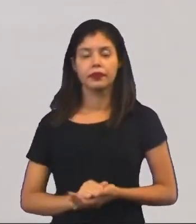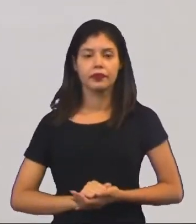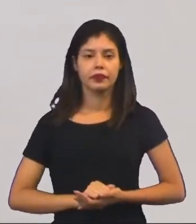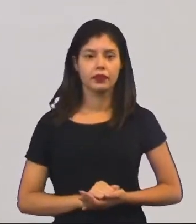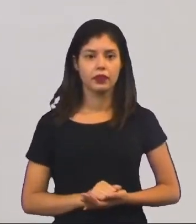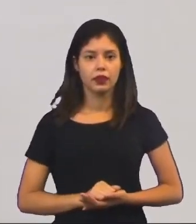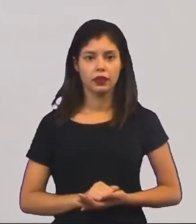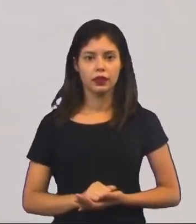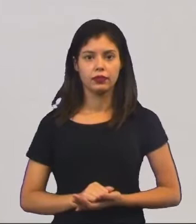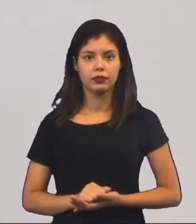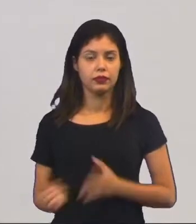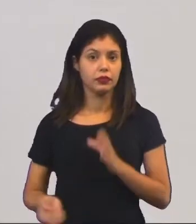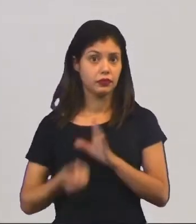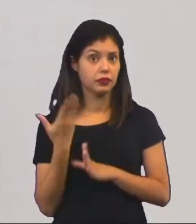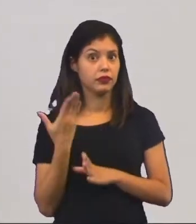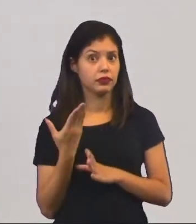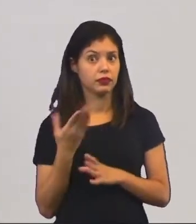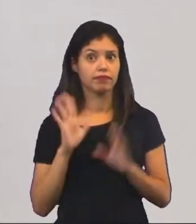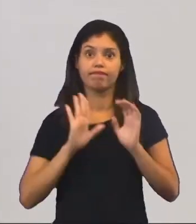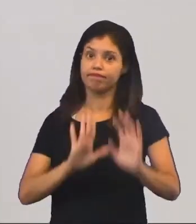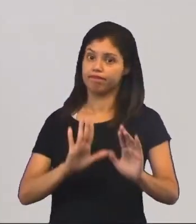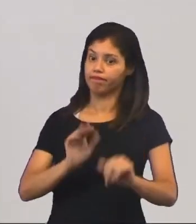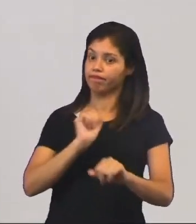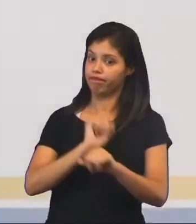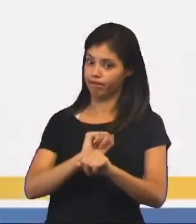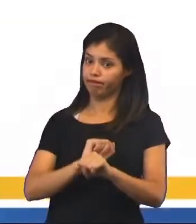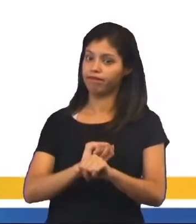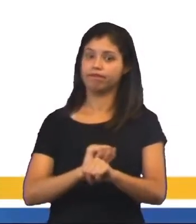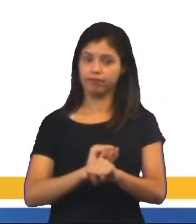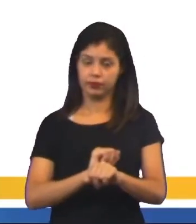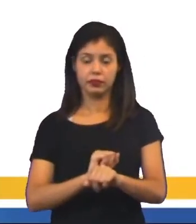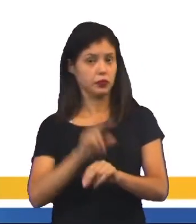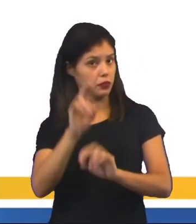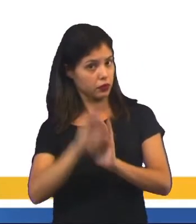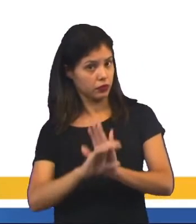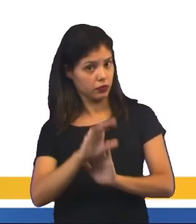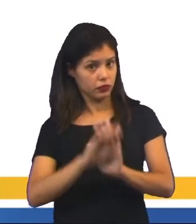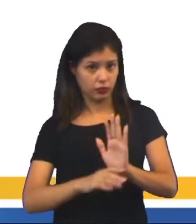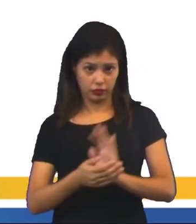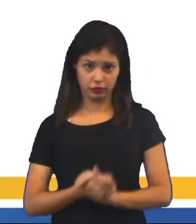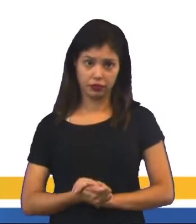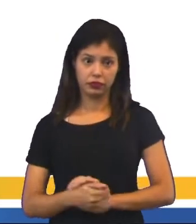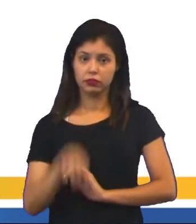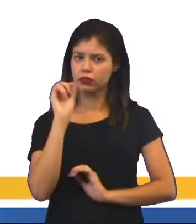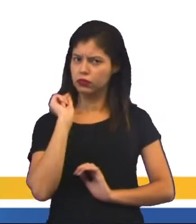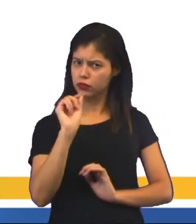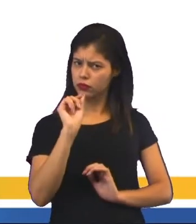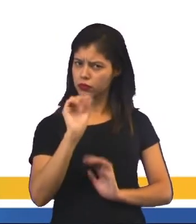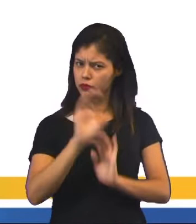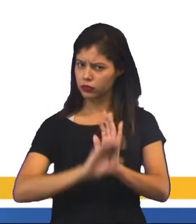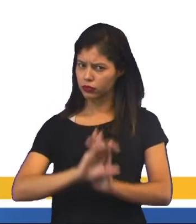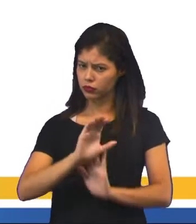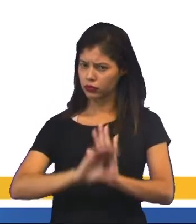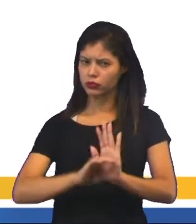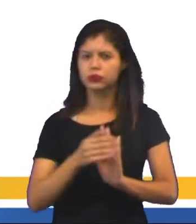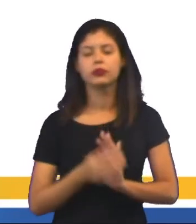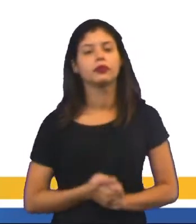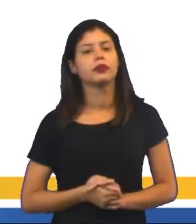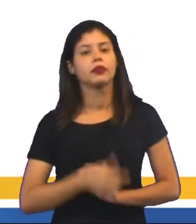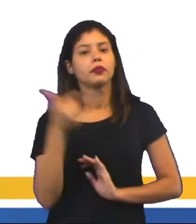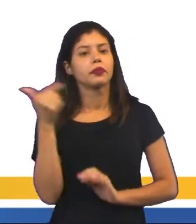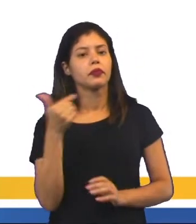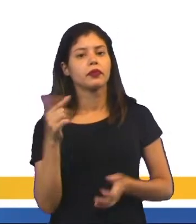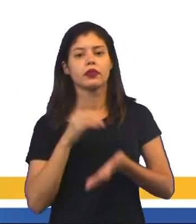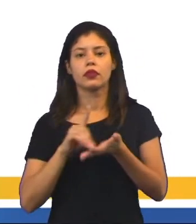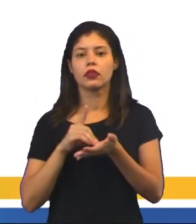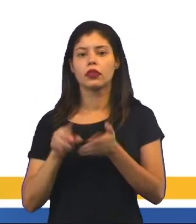está criando um equívoco em relação ao conceito disso aí. Então, olha só, segundo